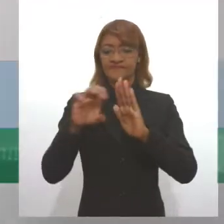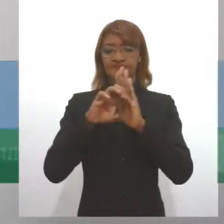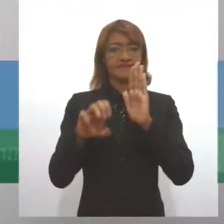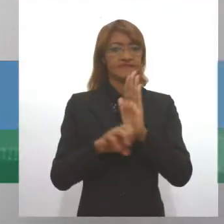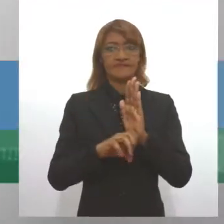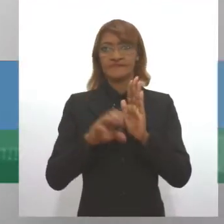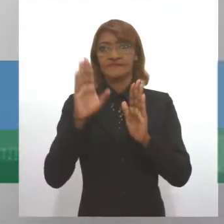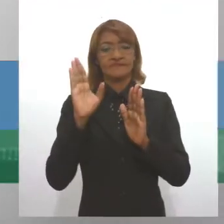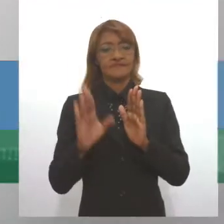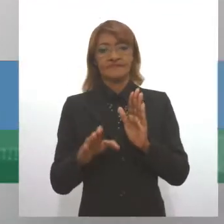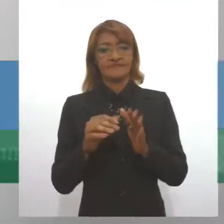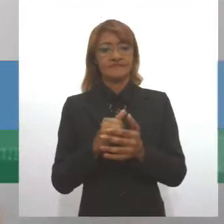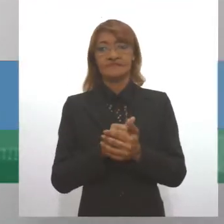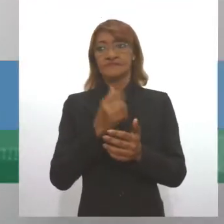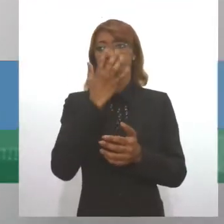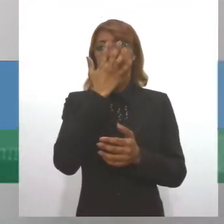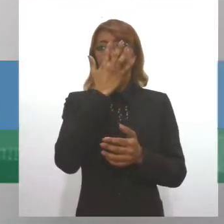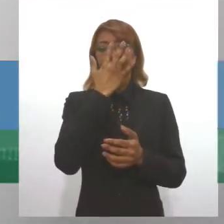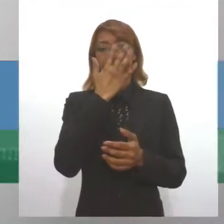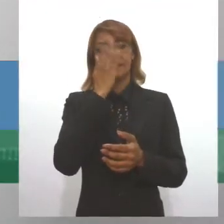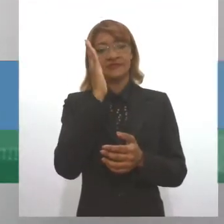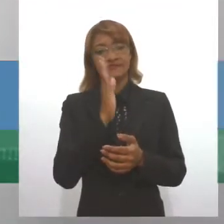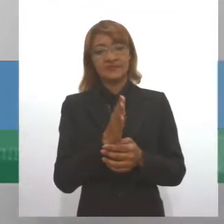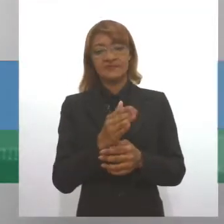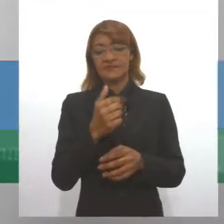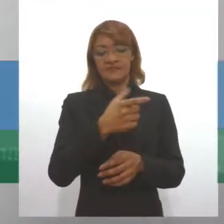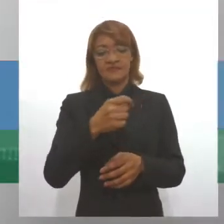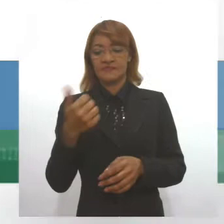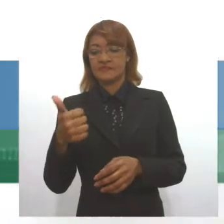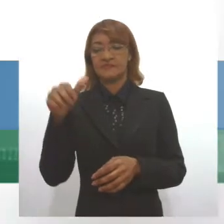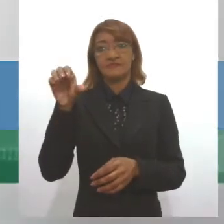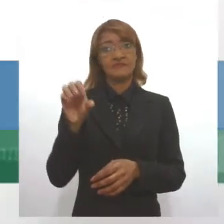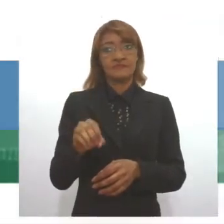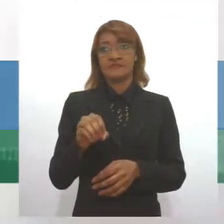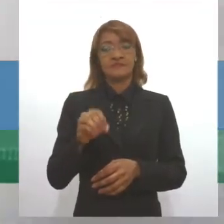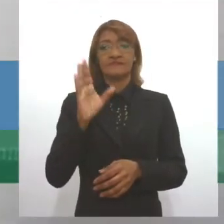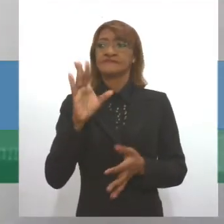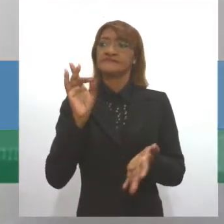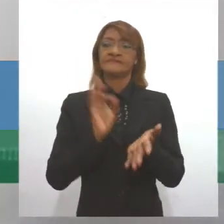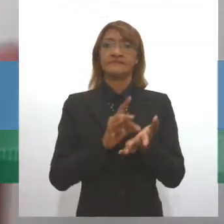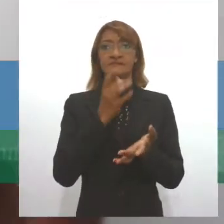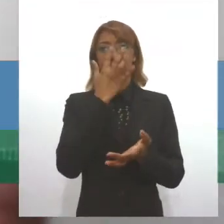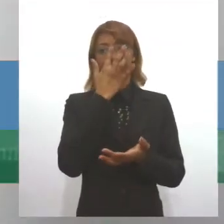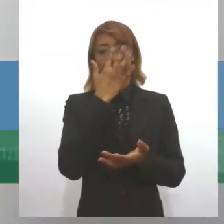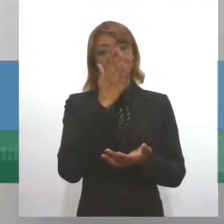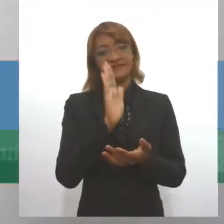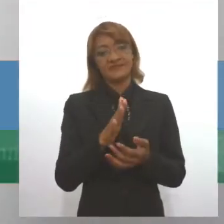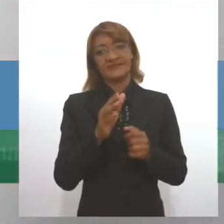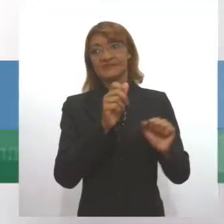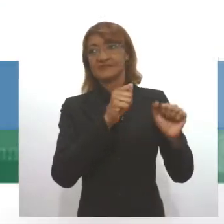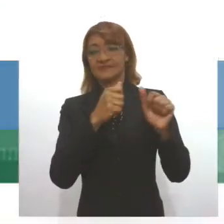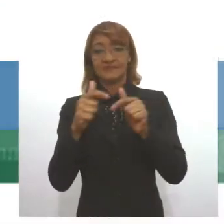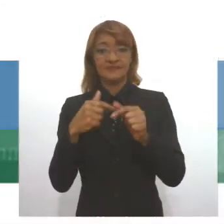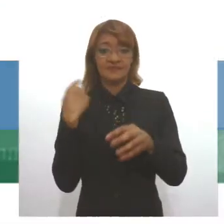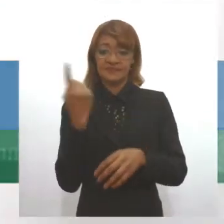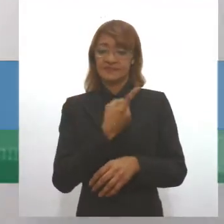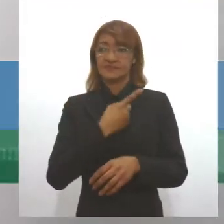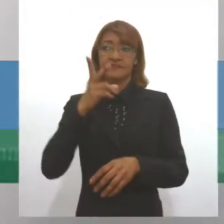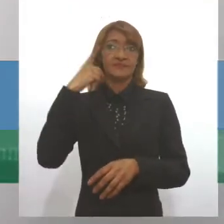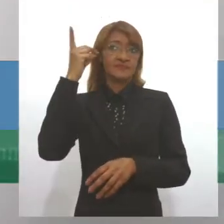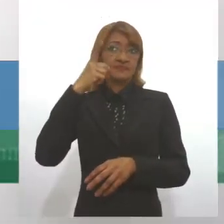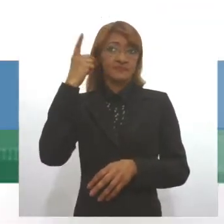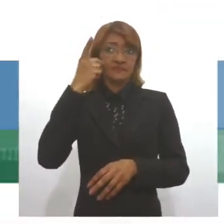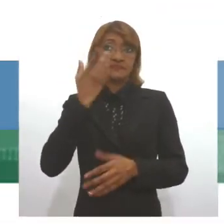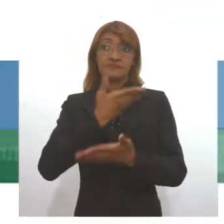Sergipe. O Estatuto da Roridade Racial é de 2010, então tem que se atualizar. Em outro, nós já falamos com o nosso deputado aí,